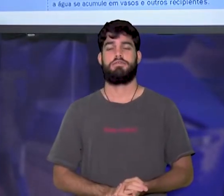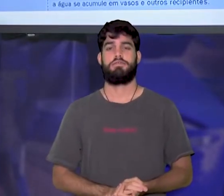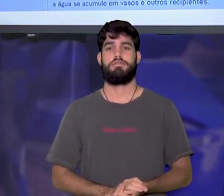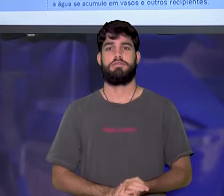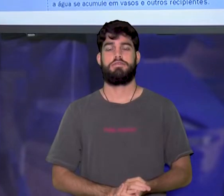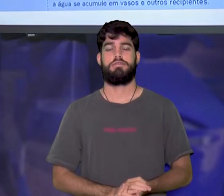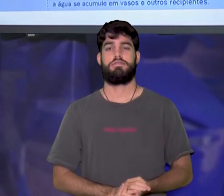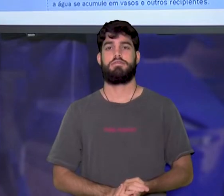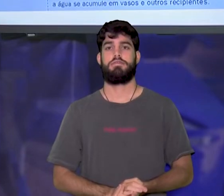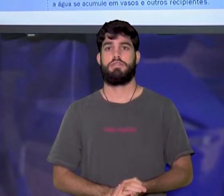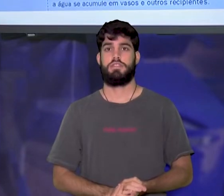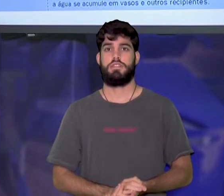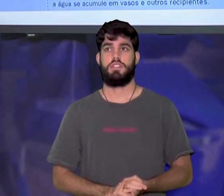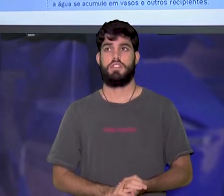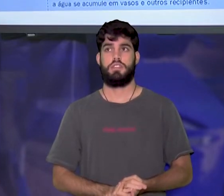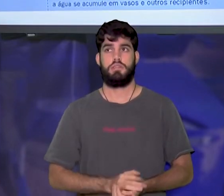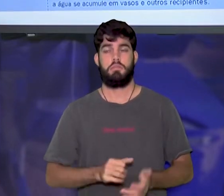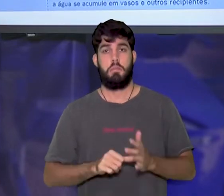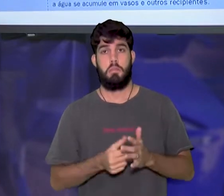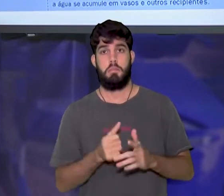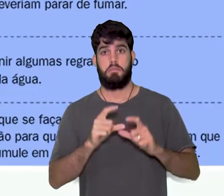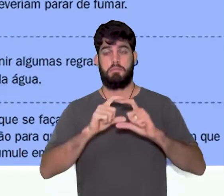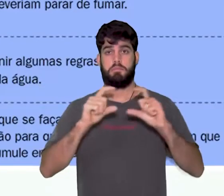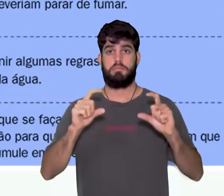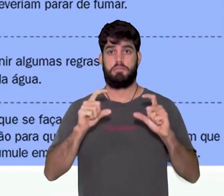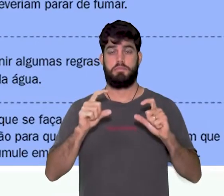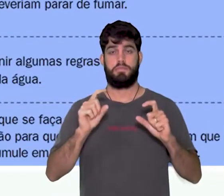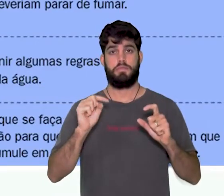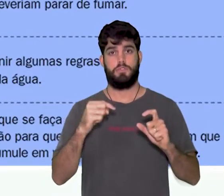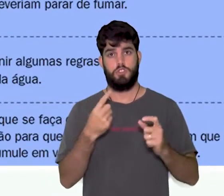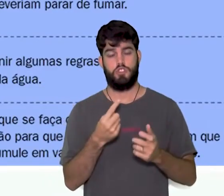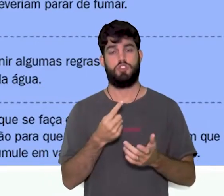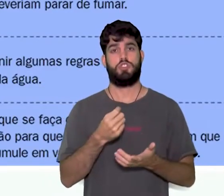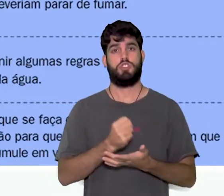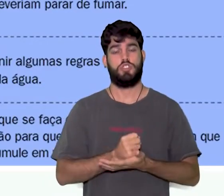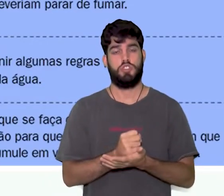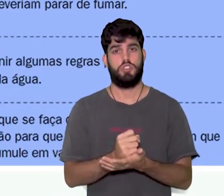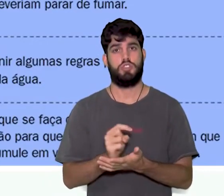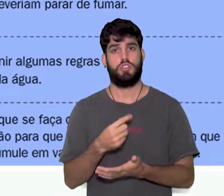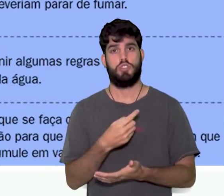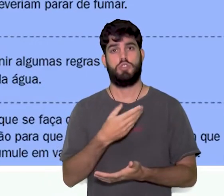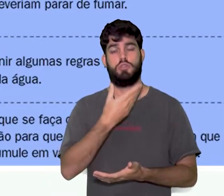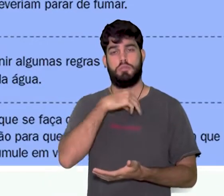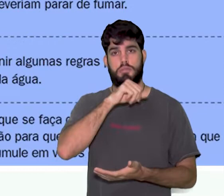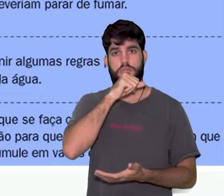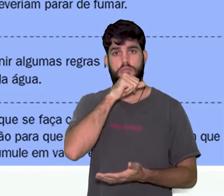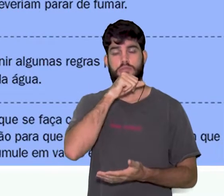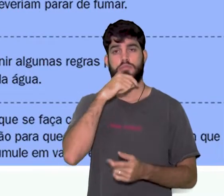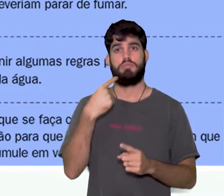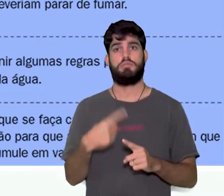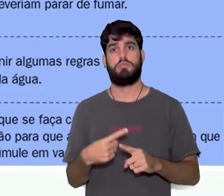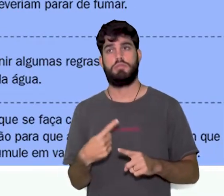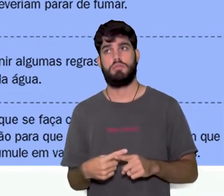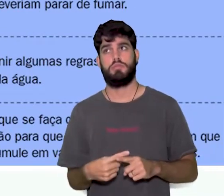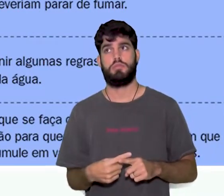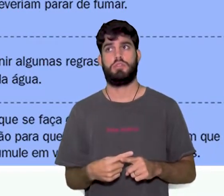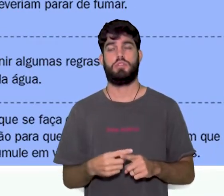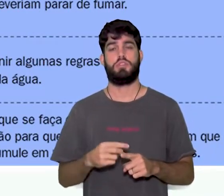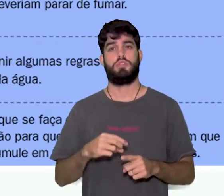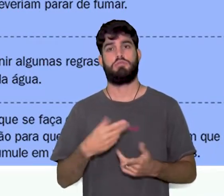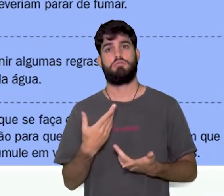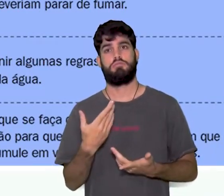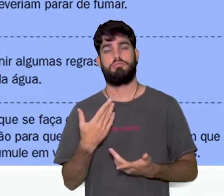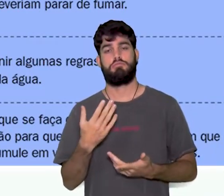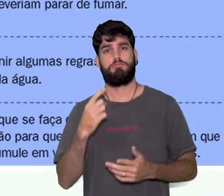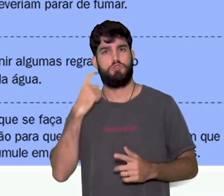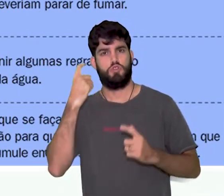No primeiro período, nós temos, devemos ajudar nossos pais, pois, ou sem dúvida, a